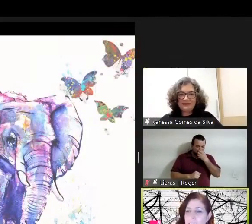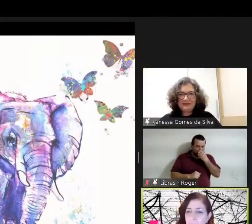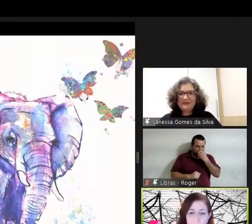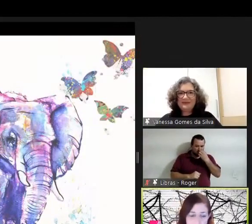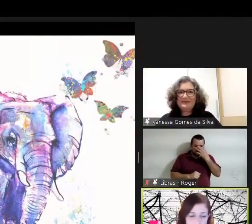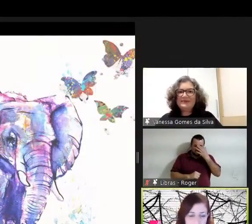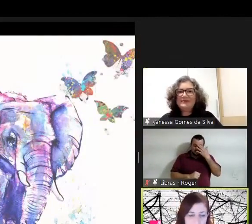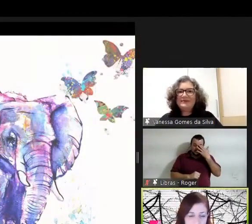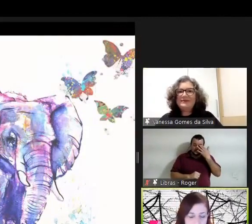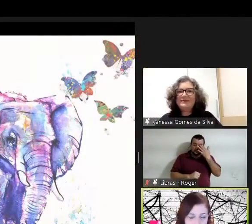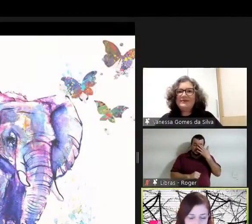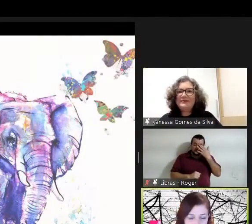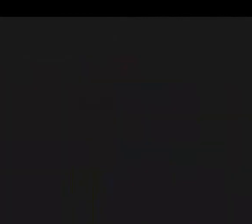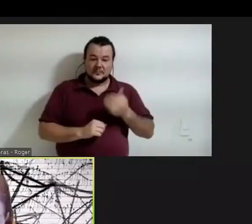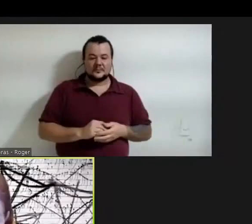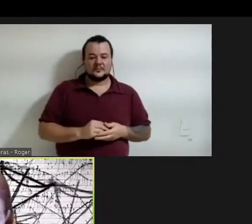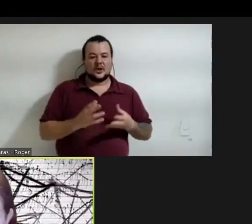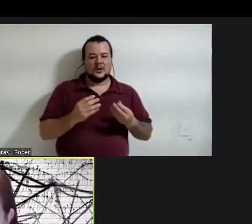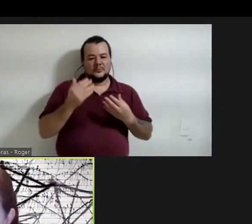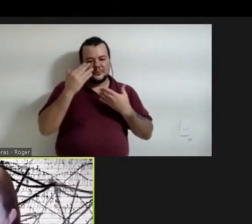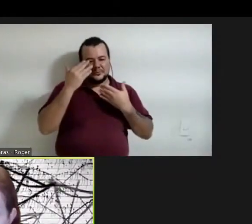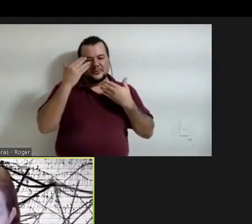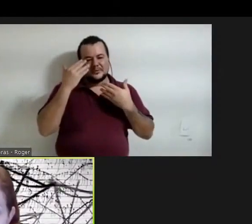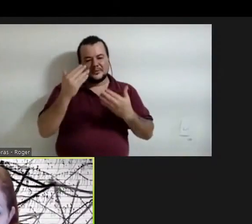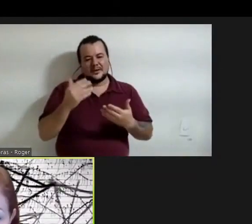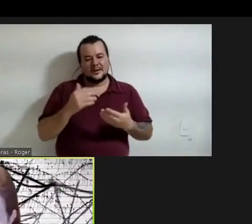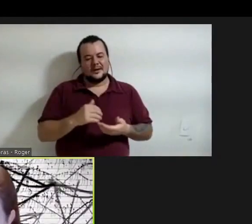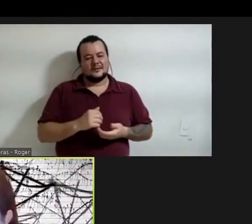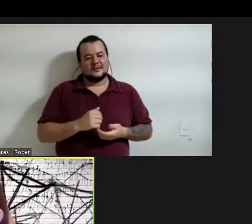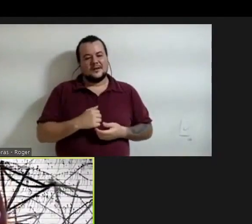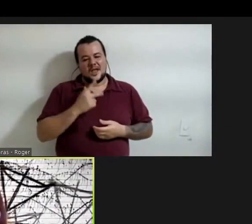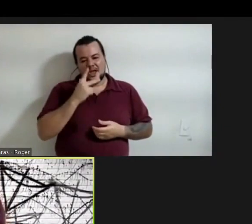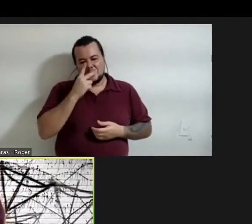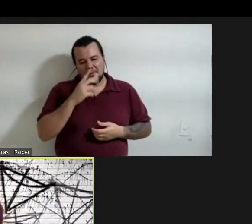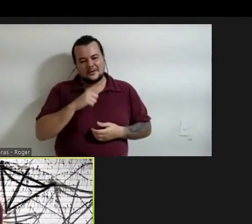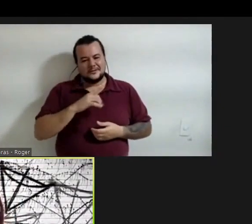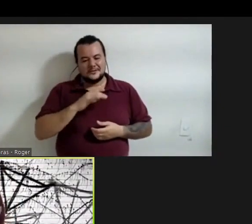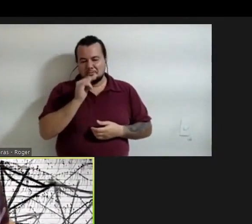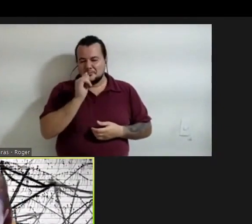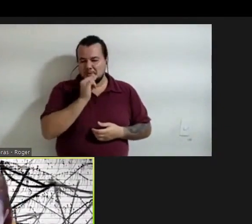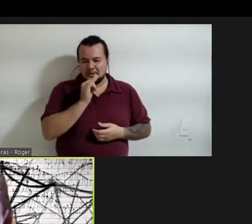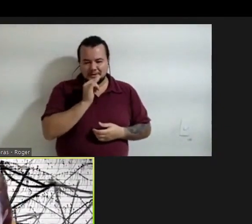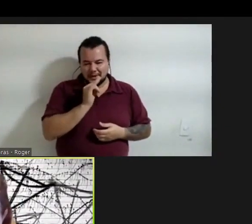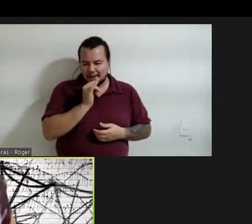Vanessa, muito obrigada, eu acho que você trouxe um exemplo aí de fato